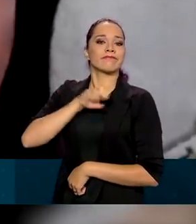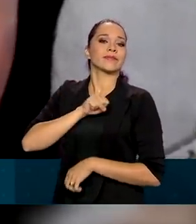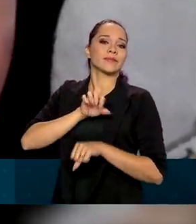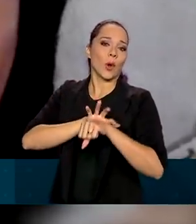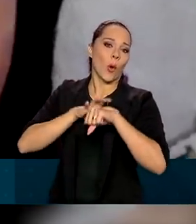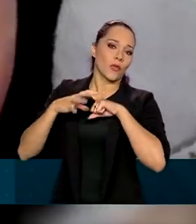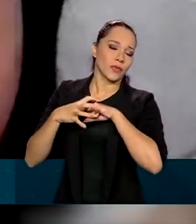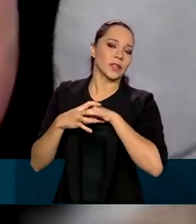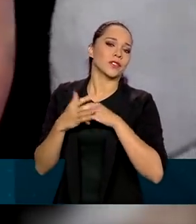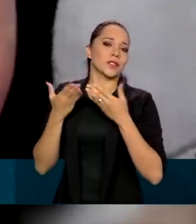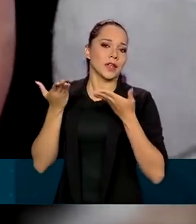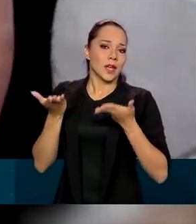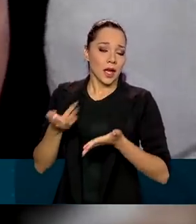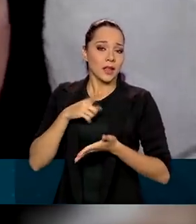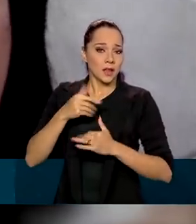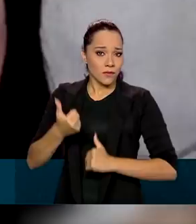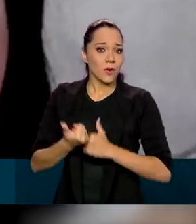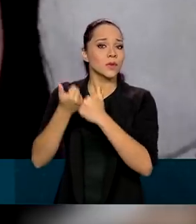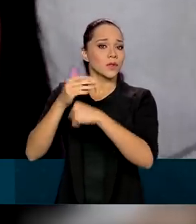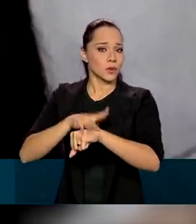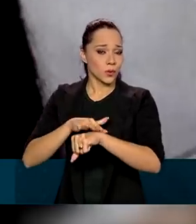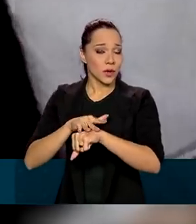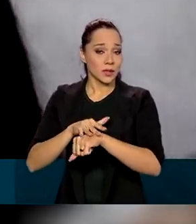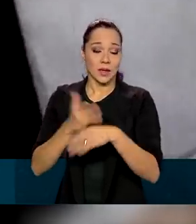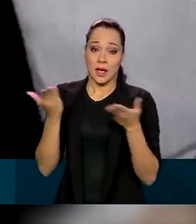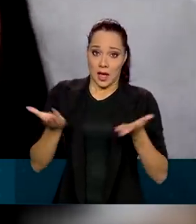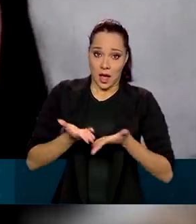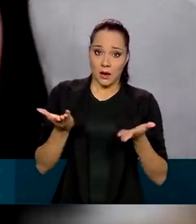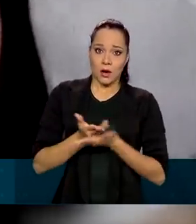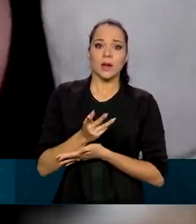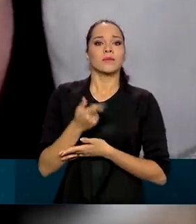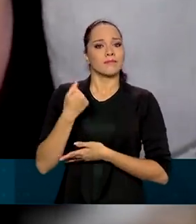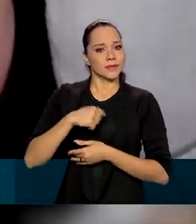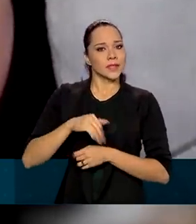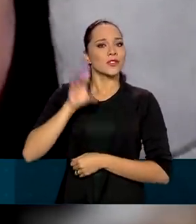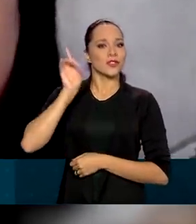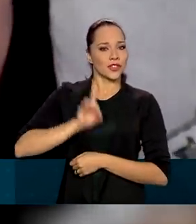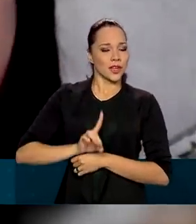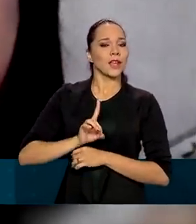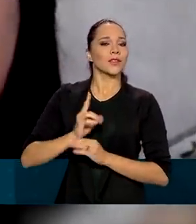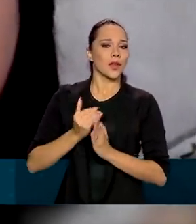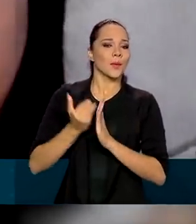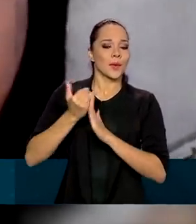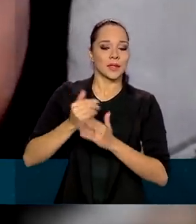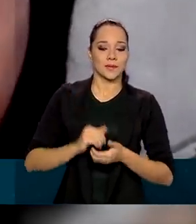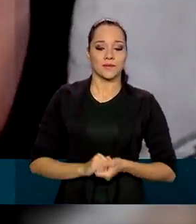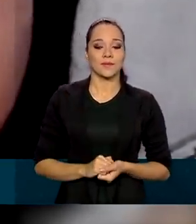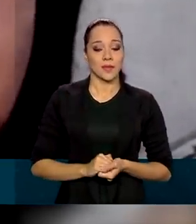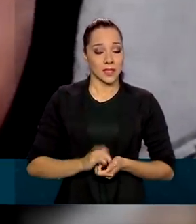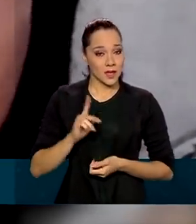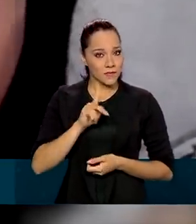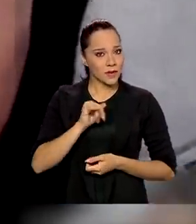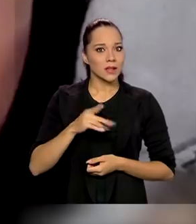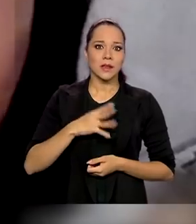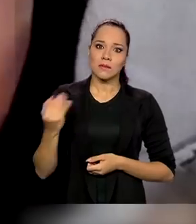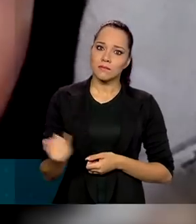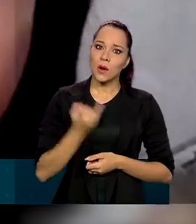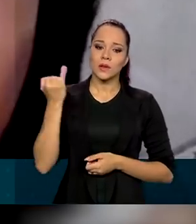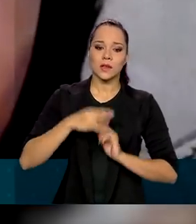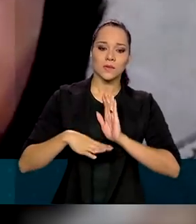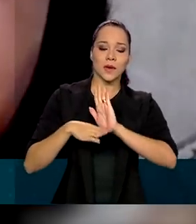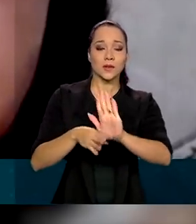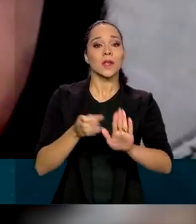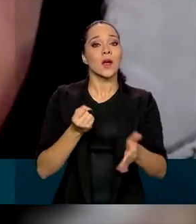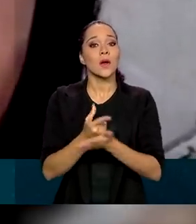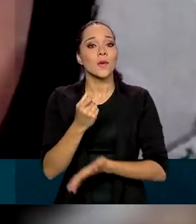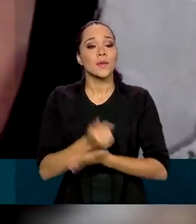-19, recebeu o auxílio-doença e agora terá direito à diferença. Vai ser de grande valia para ajudar a comprar